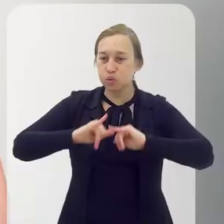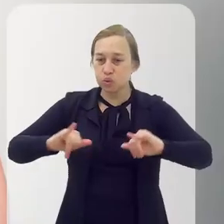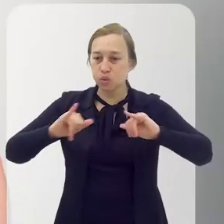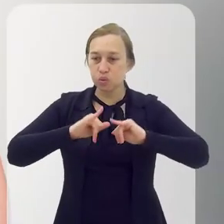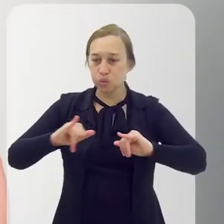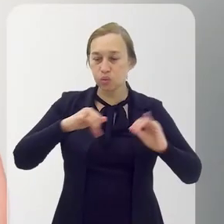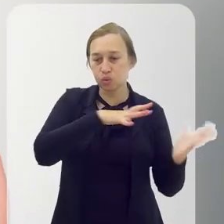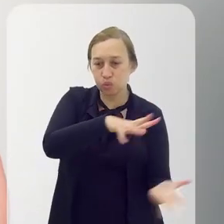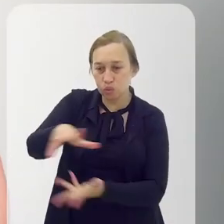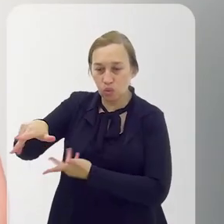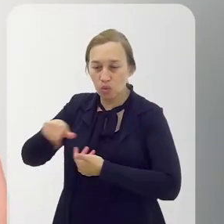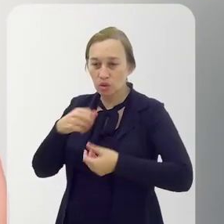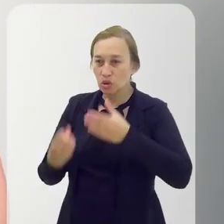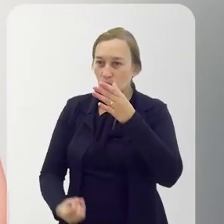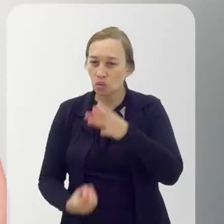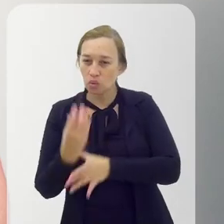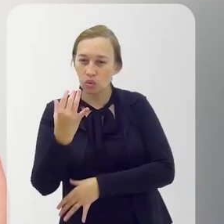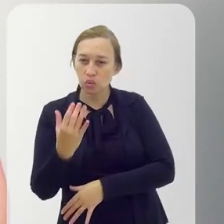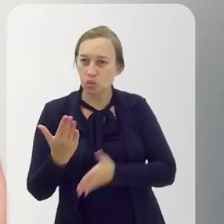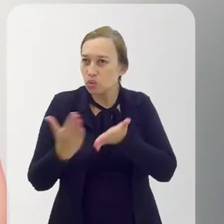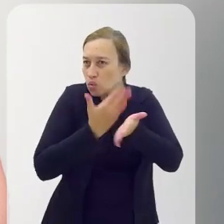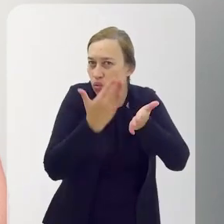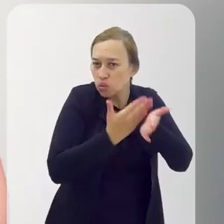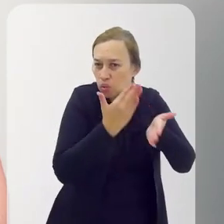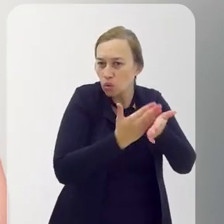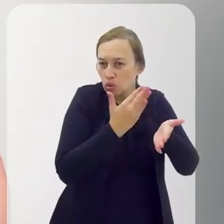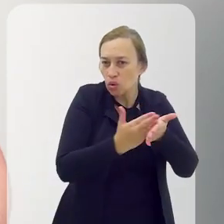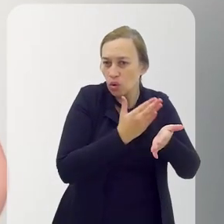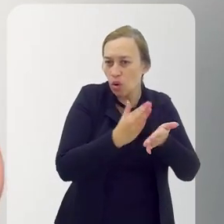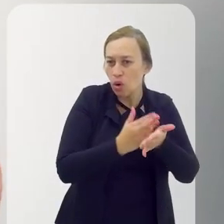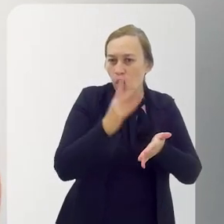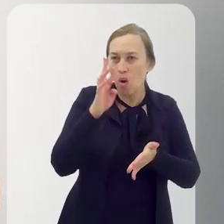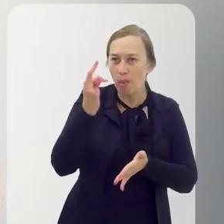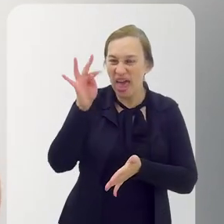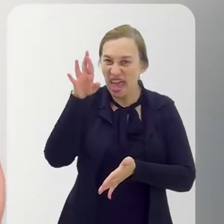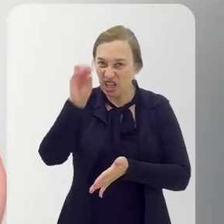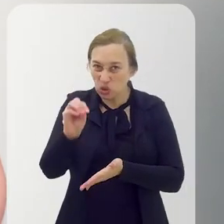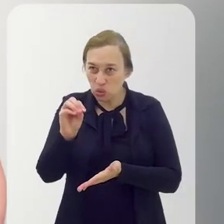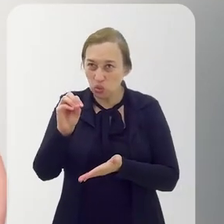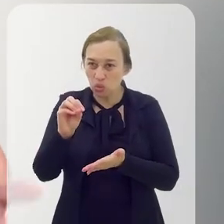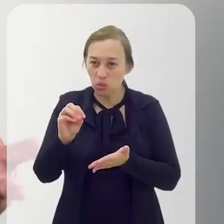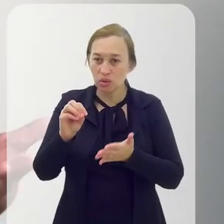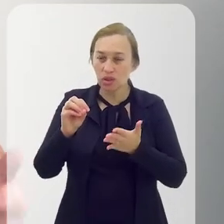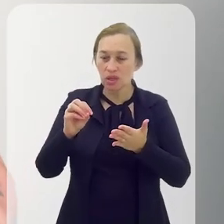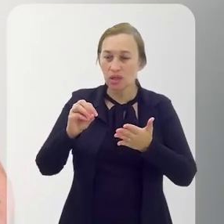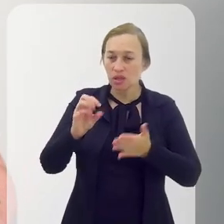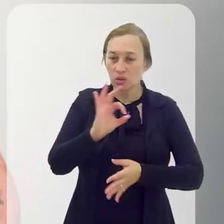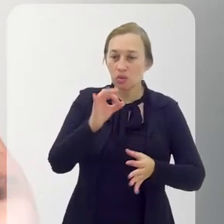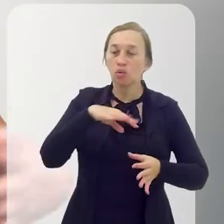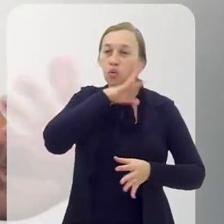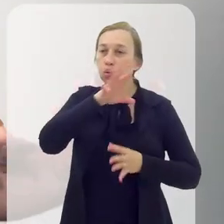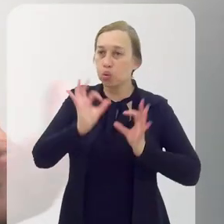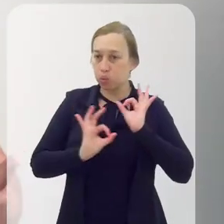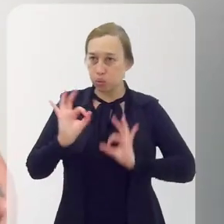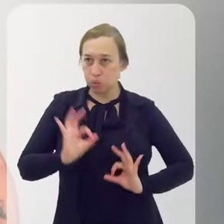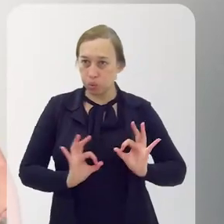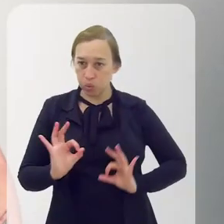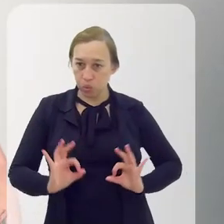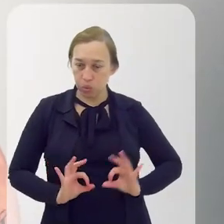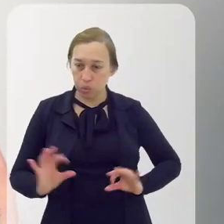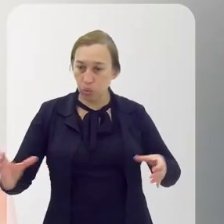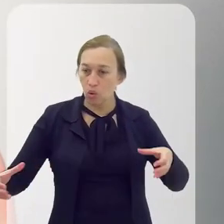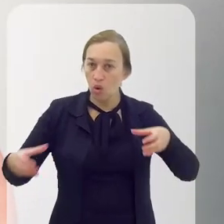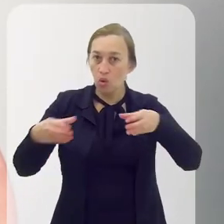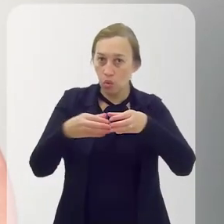criação do mundo, através do livro do Alberto Mussa, Meu Destino é Ser Onça, e a gente apresenta o nosso destino como algo